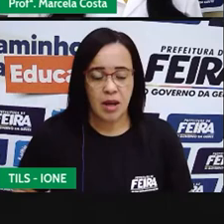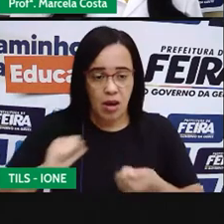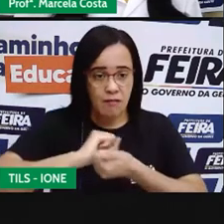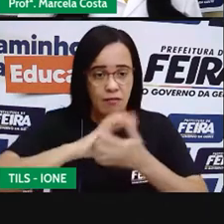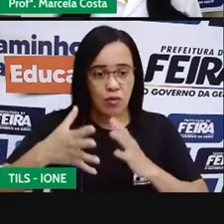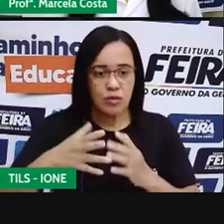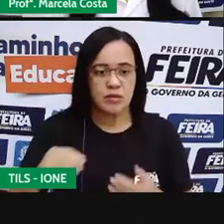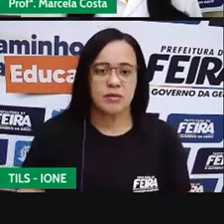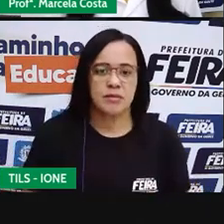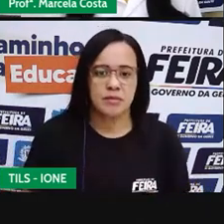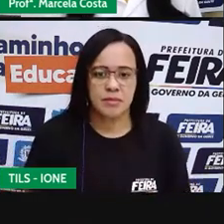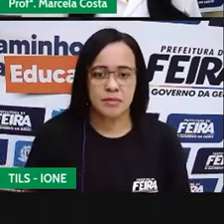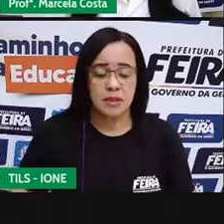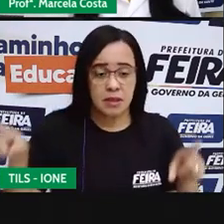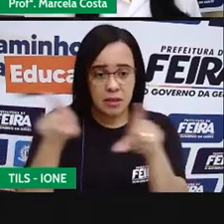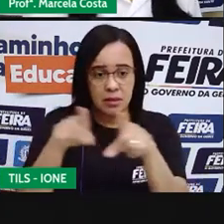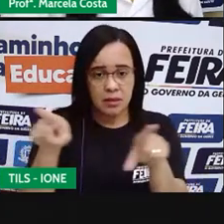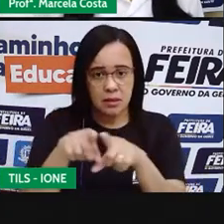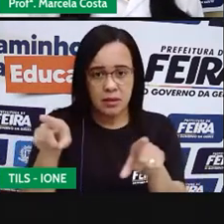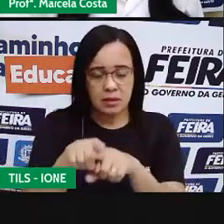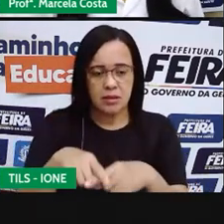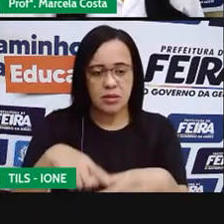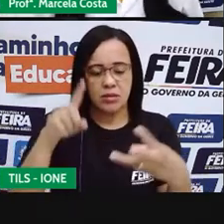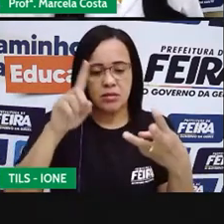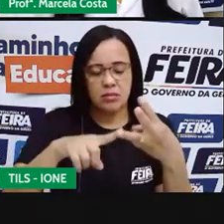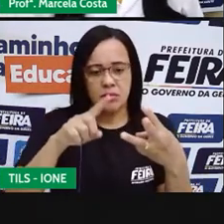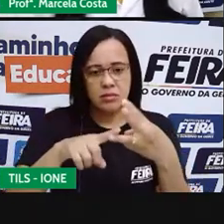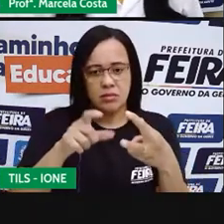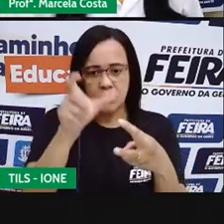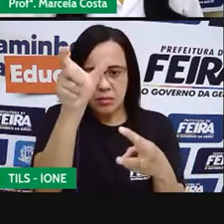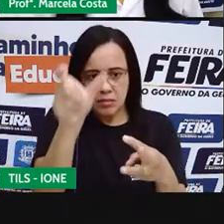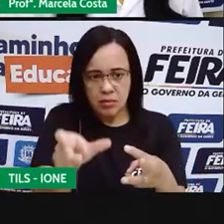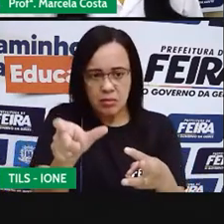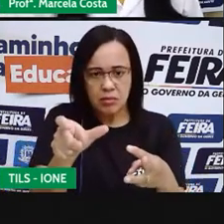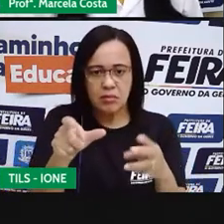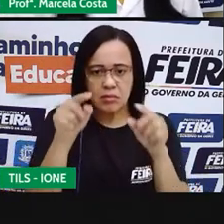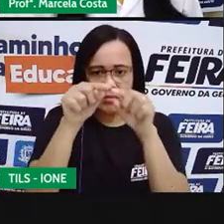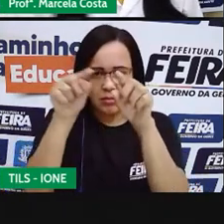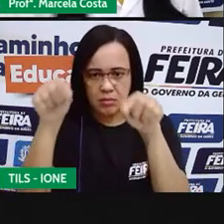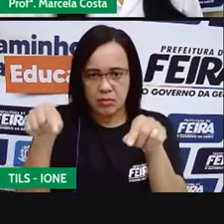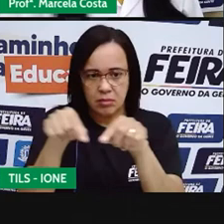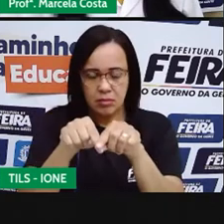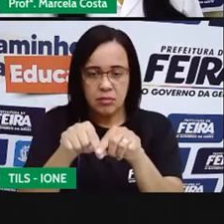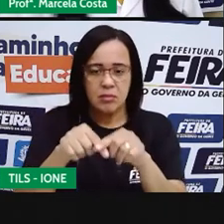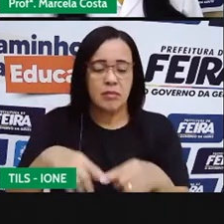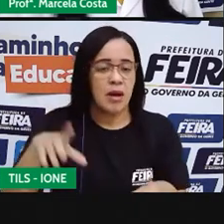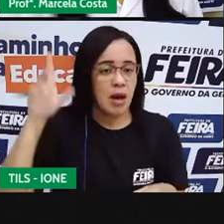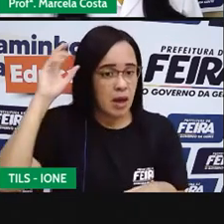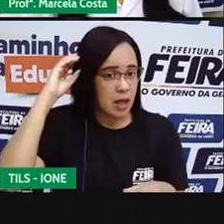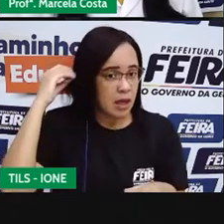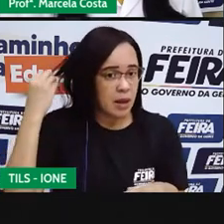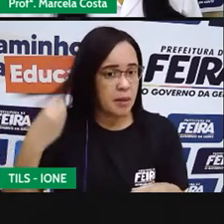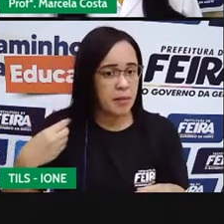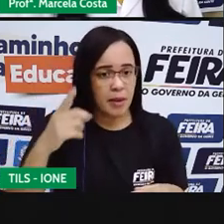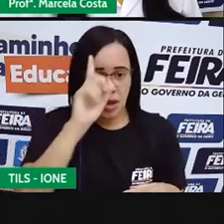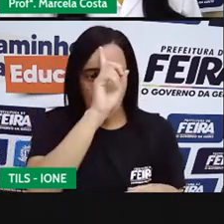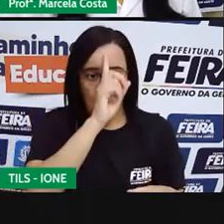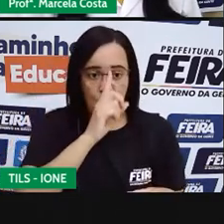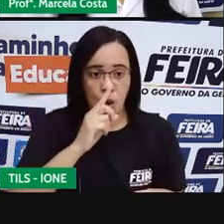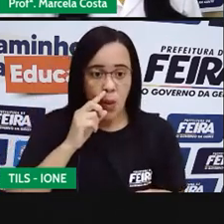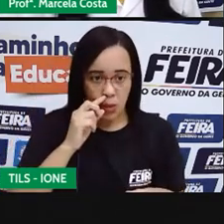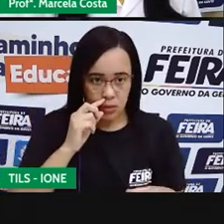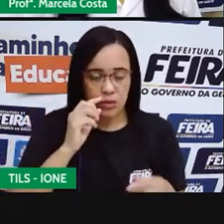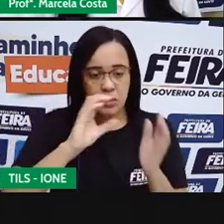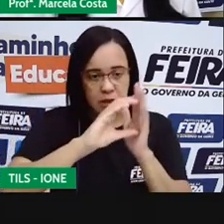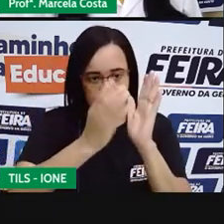quadro, que são cabelos loiros. Essa a característica que a gente vai